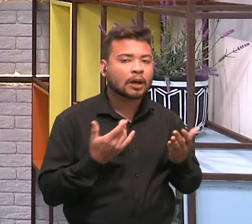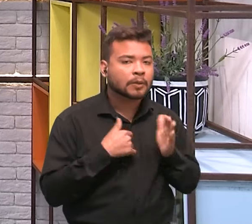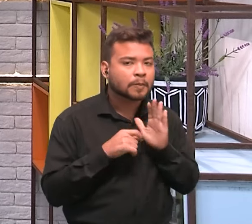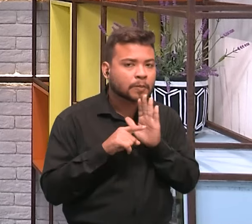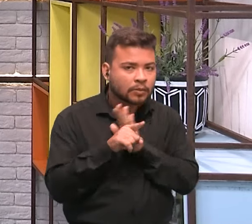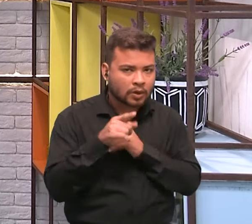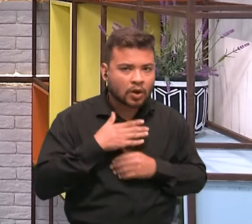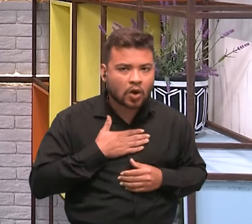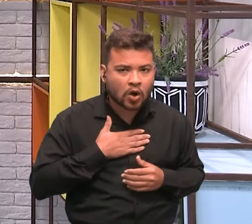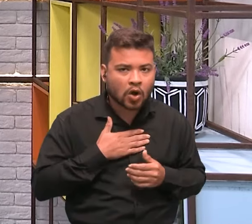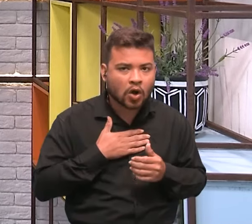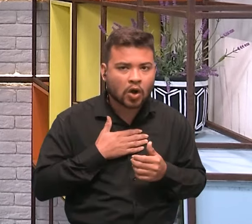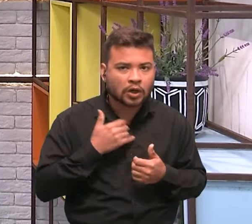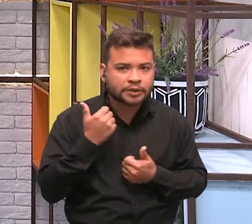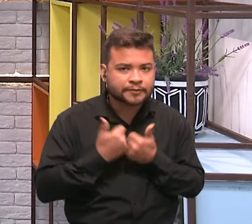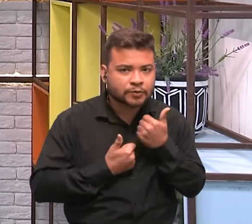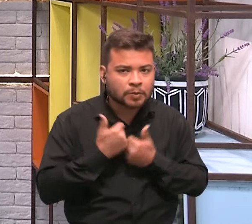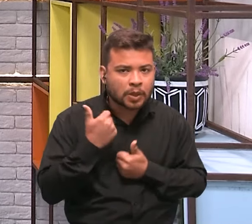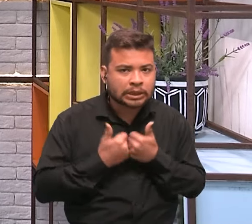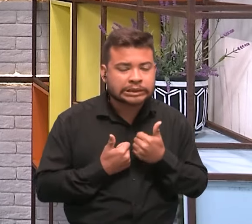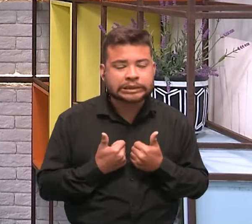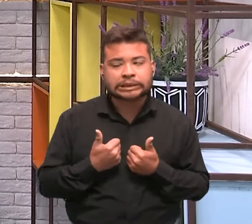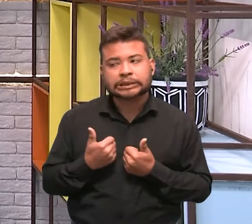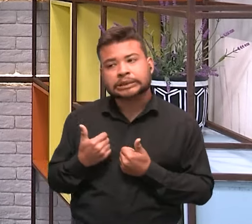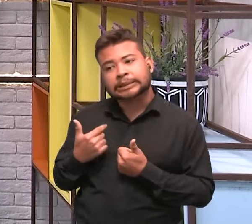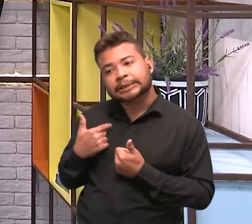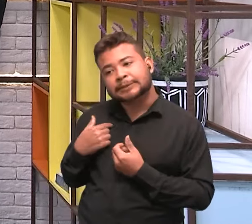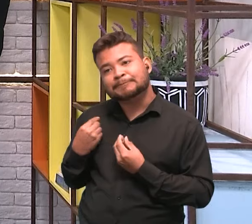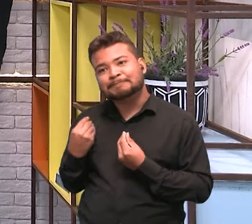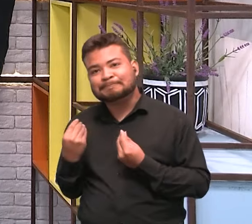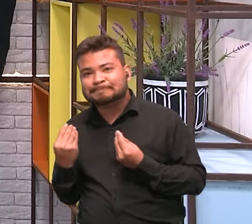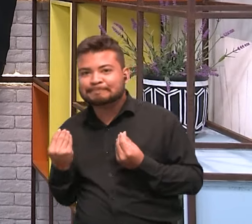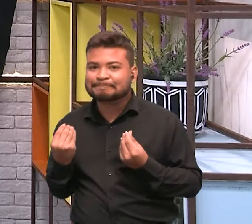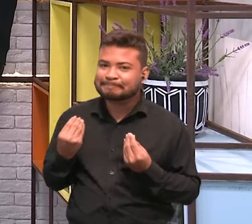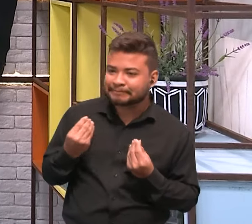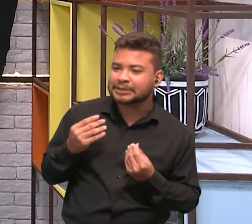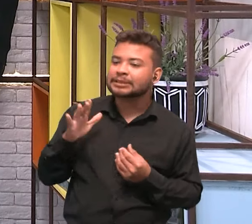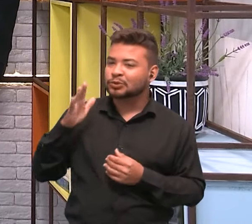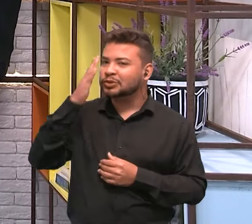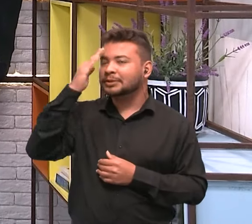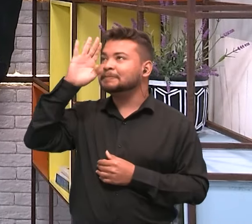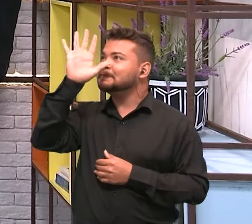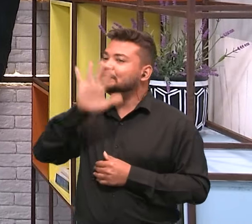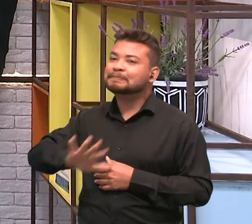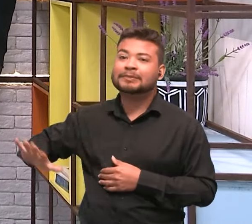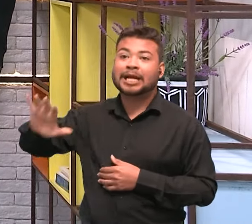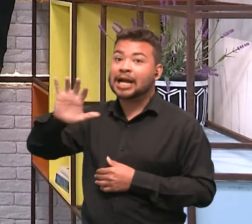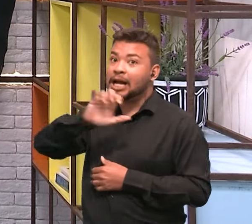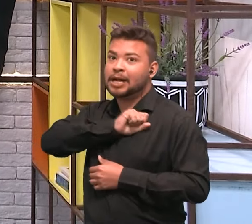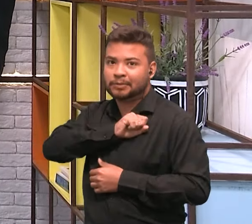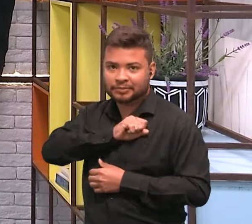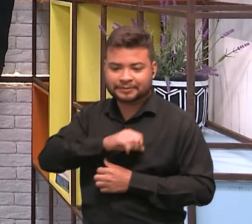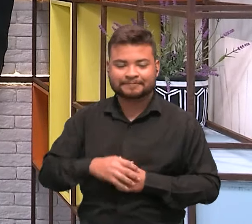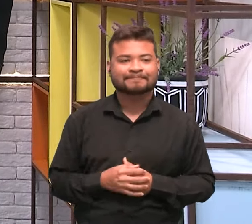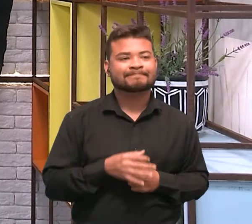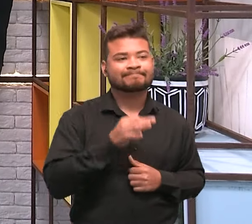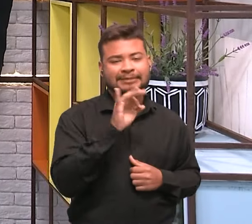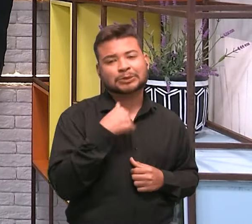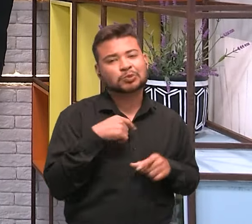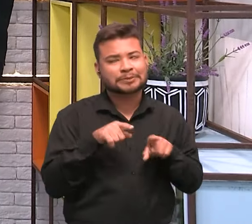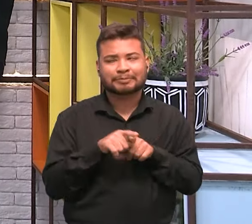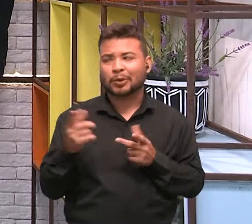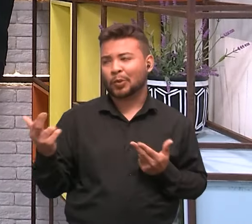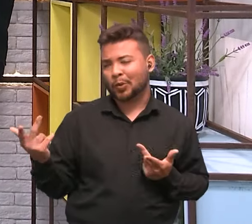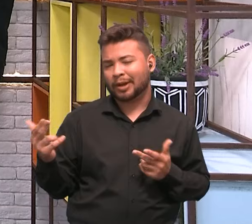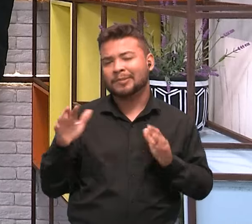você gosta de futebol? Eu não sou muito ligado ao futebol, não, mas a gente sabe que é paixão nacional, né? É, eu também não, mas eu te perguntei porque o próximo